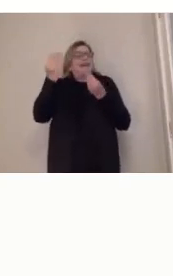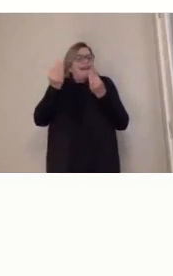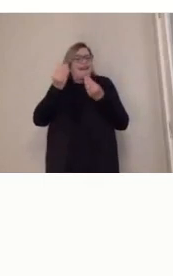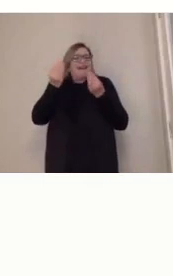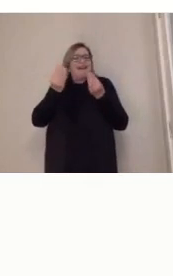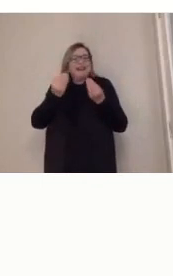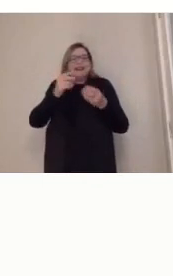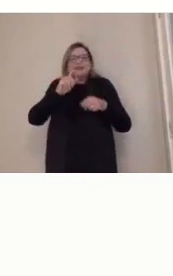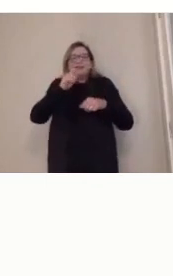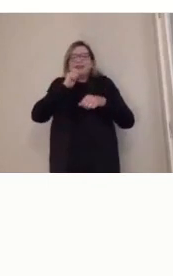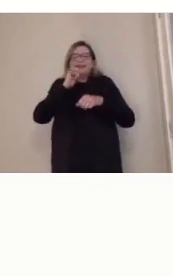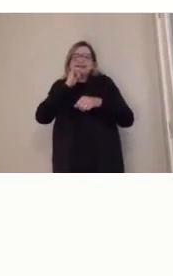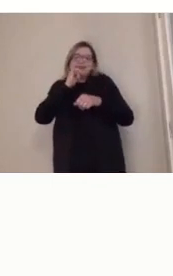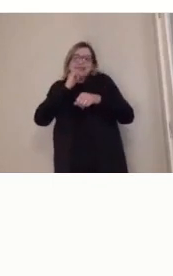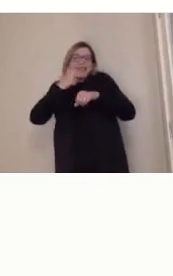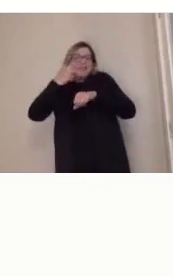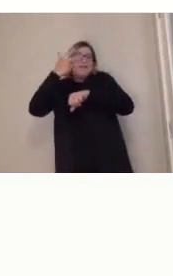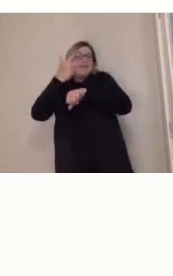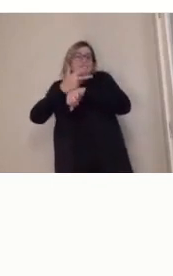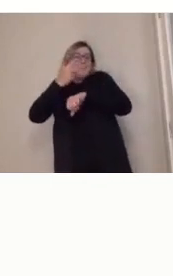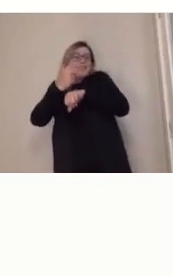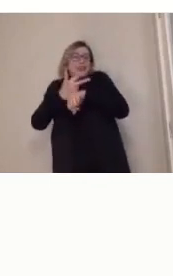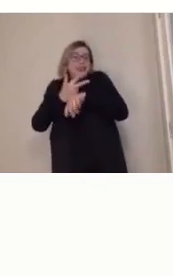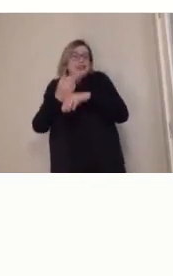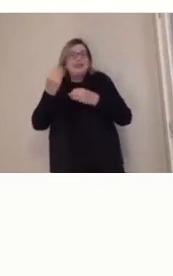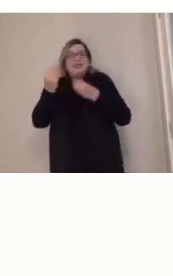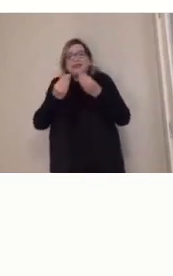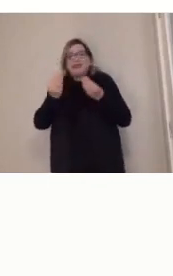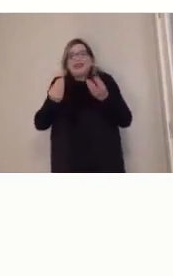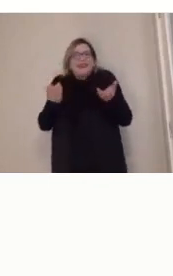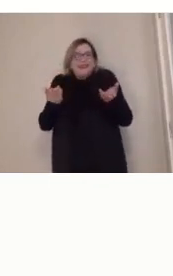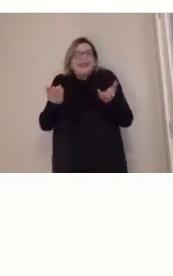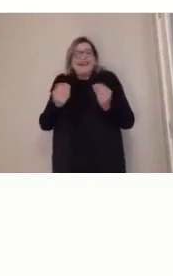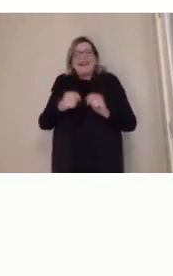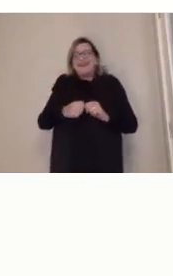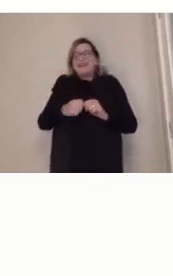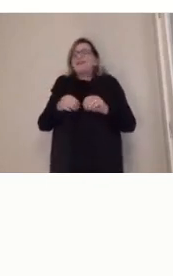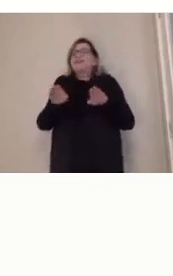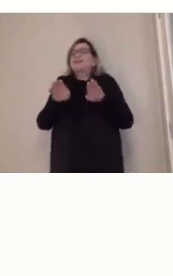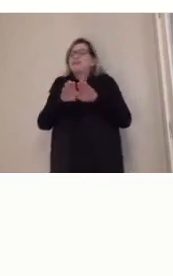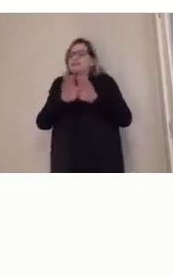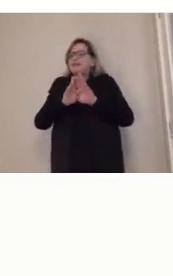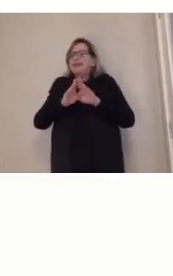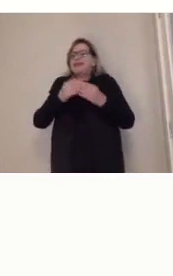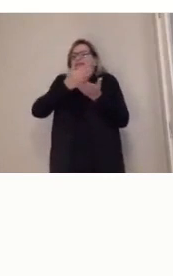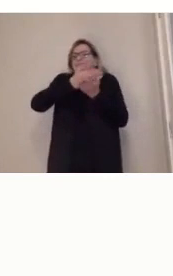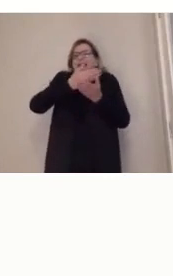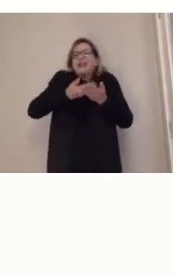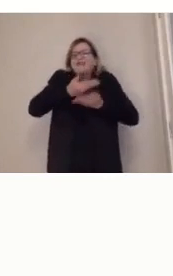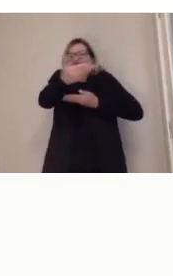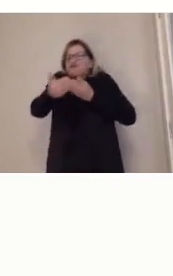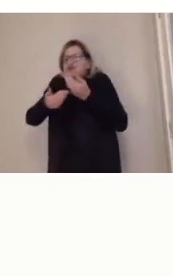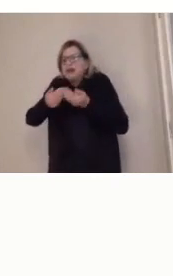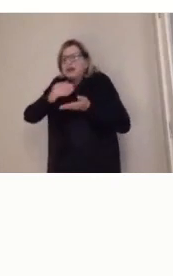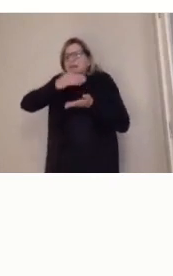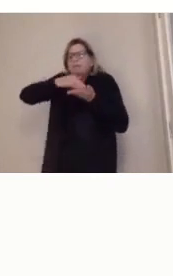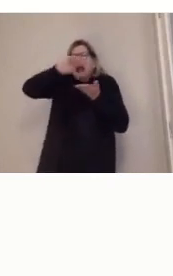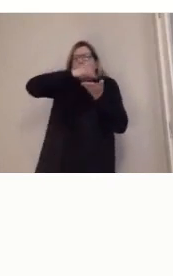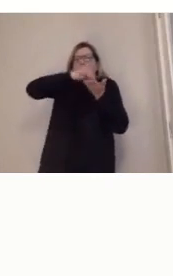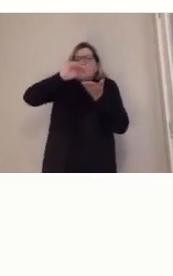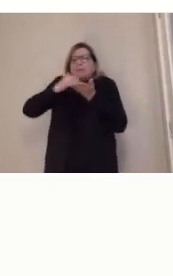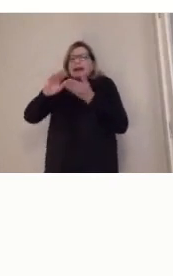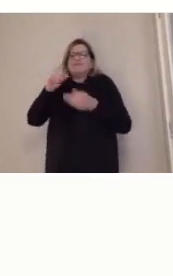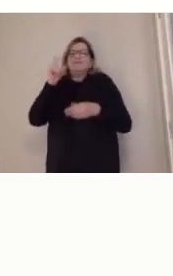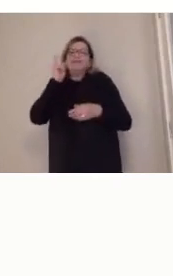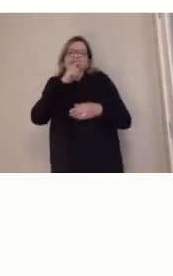desinformação, né, as fake news, né, questões aí da desinformação que levam as pessoas a acreditar em coisas